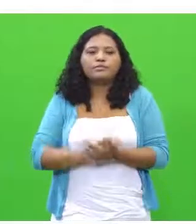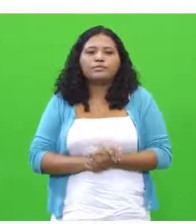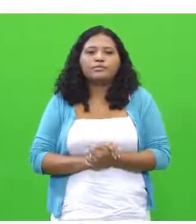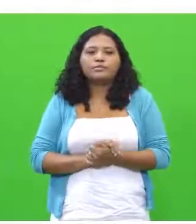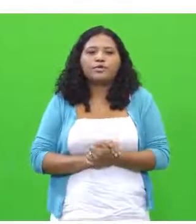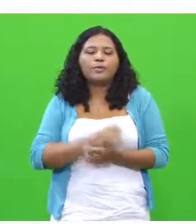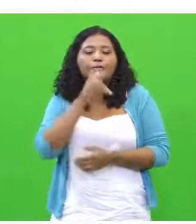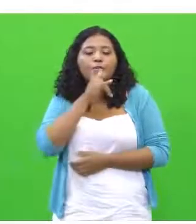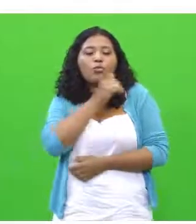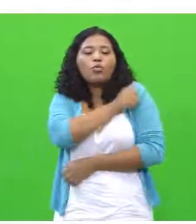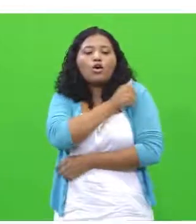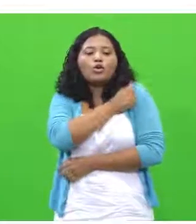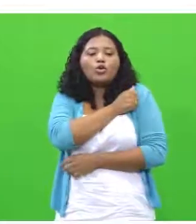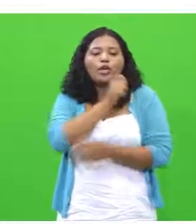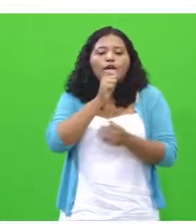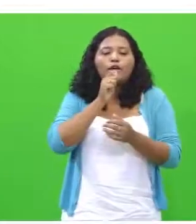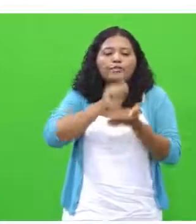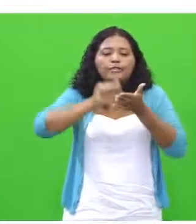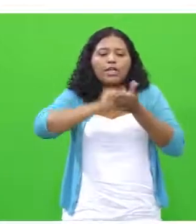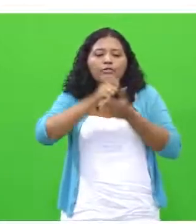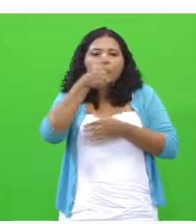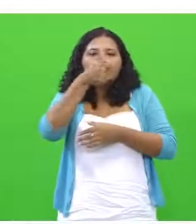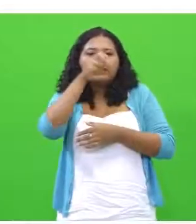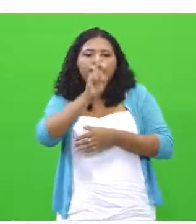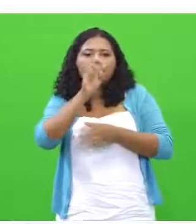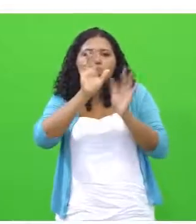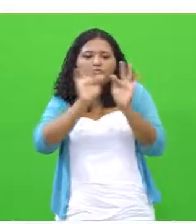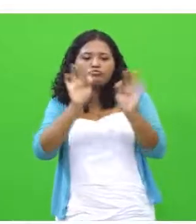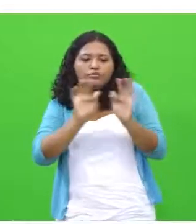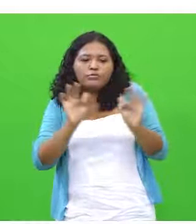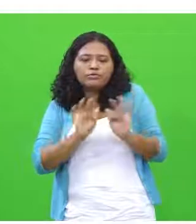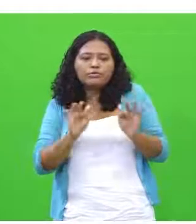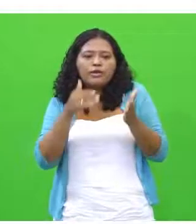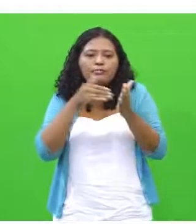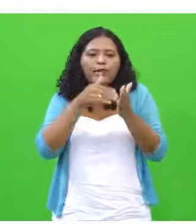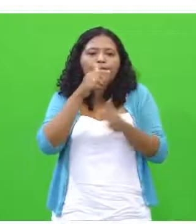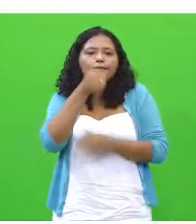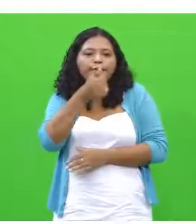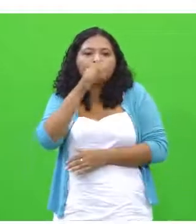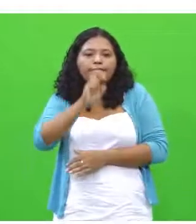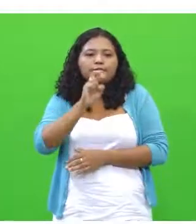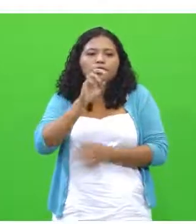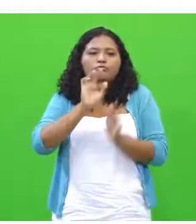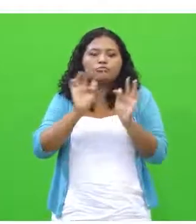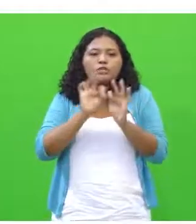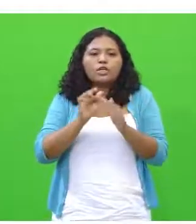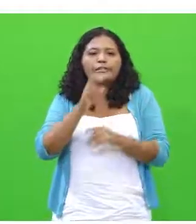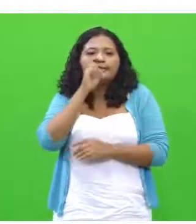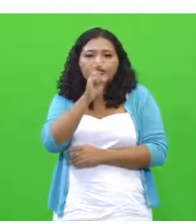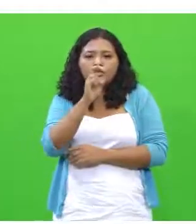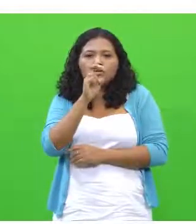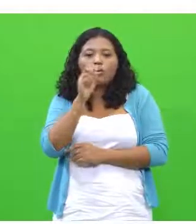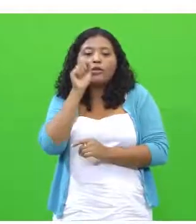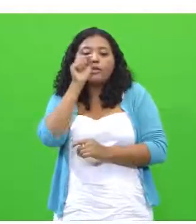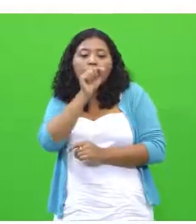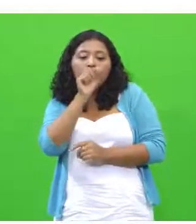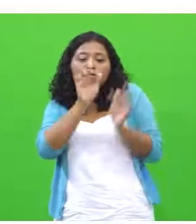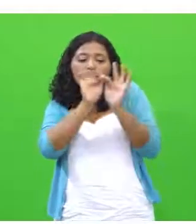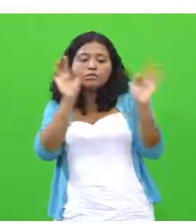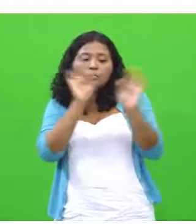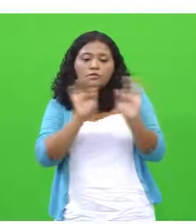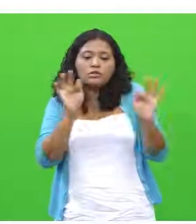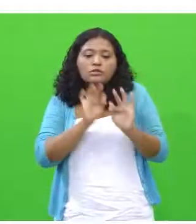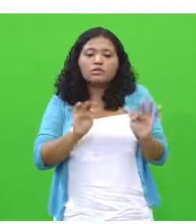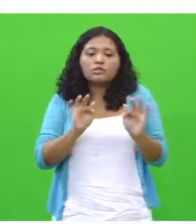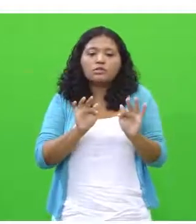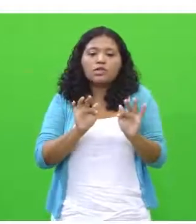candidato escreve quinze linhas. Ele está com quinze linhas escritas. Cinco dessas linhas, ele vai